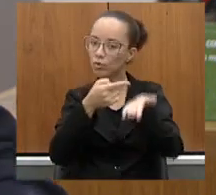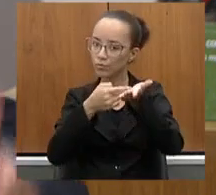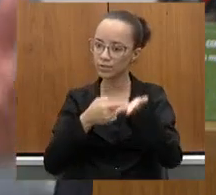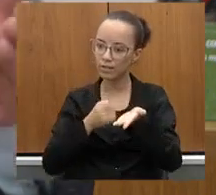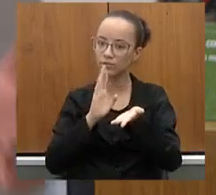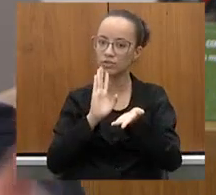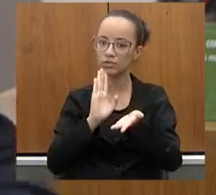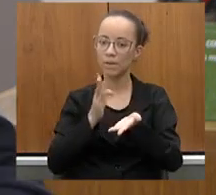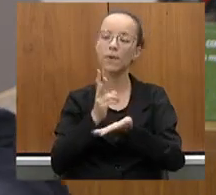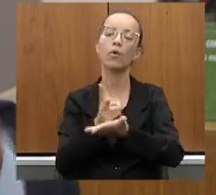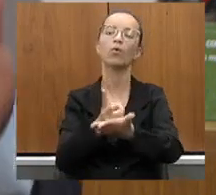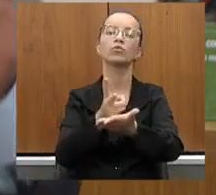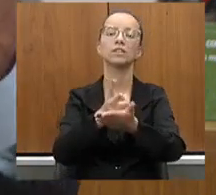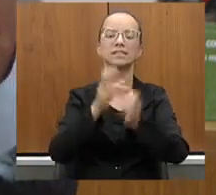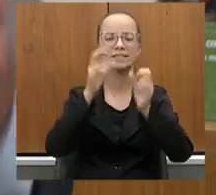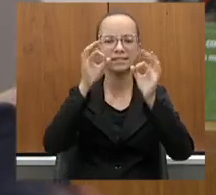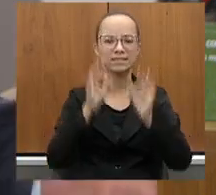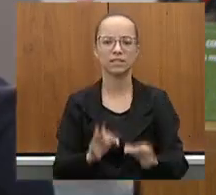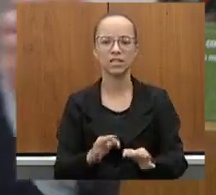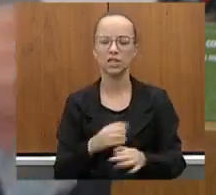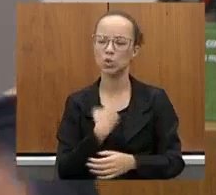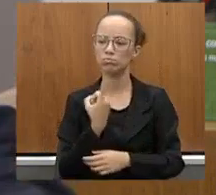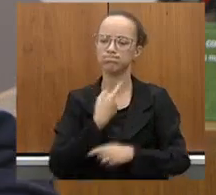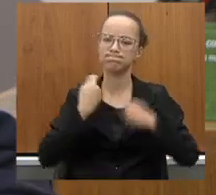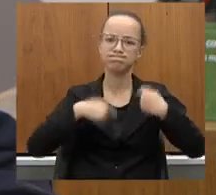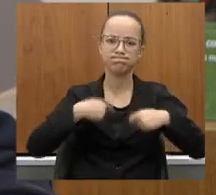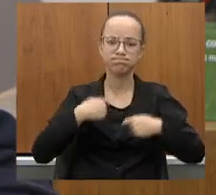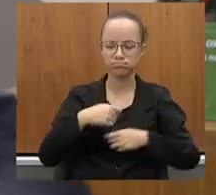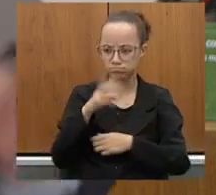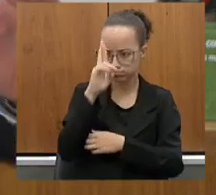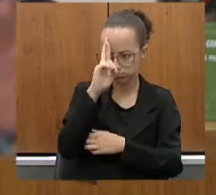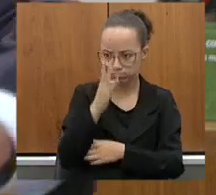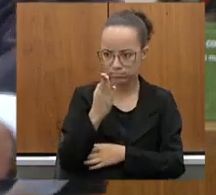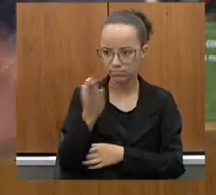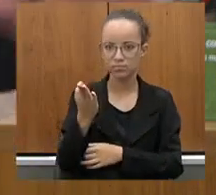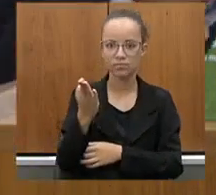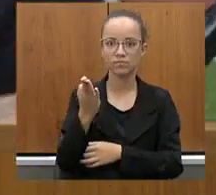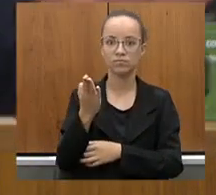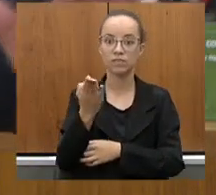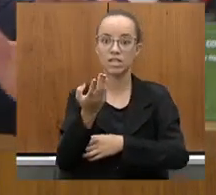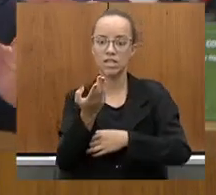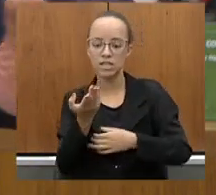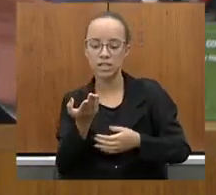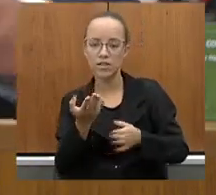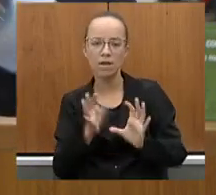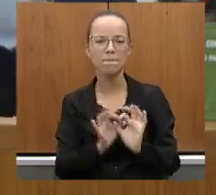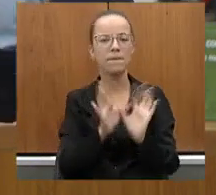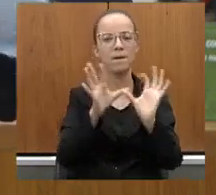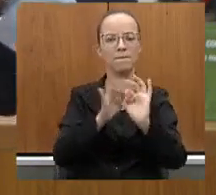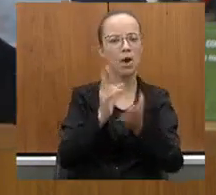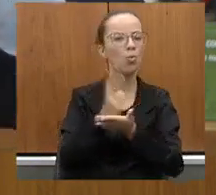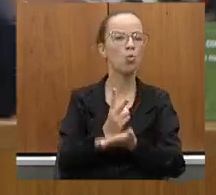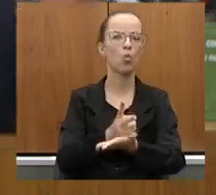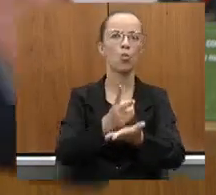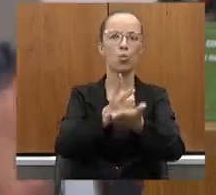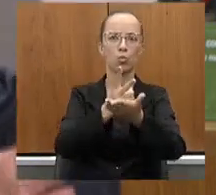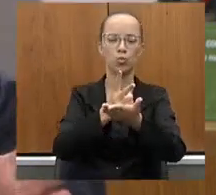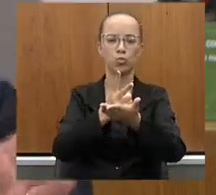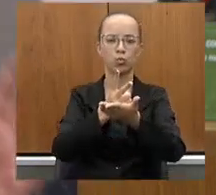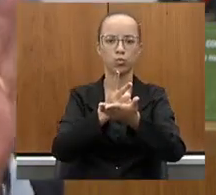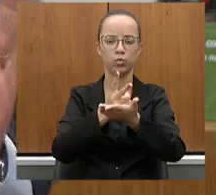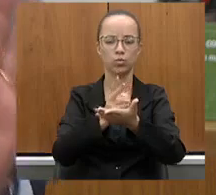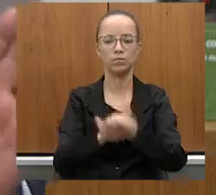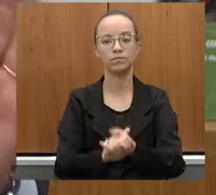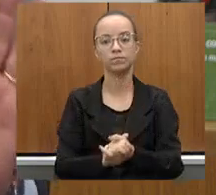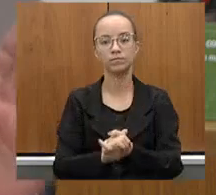e tenho certeza que iremos precisar muito da sua pessoa, porque as concessões não param, praticamente, elas são as contínuas.